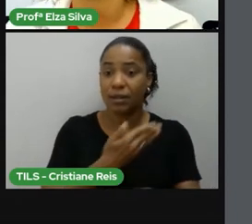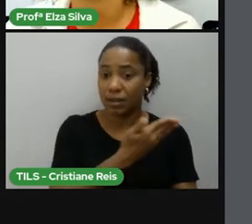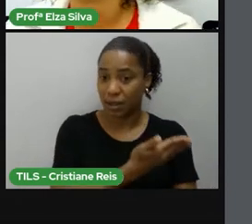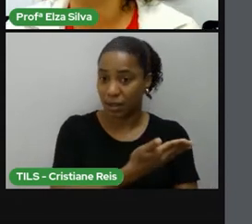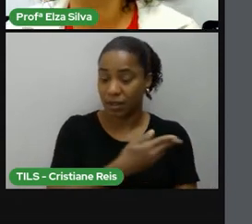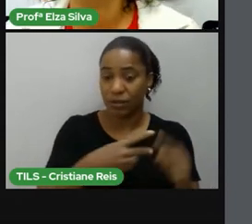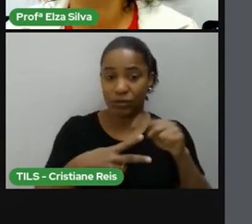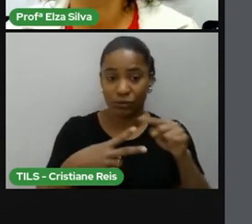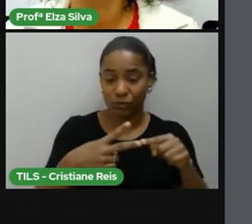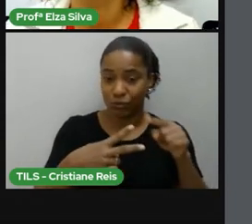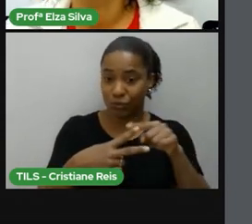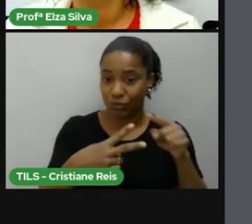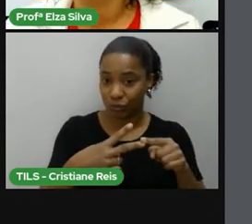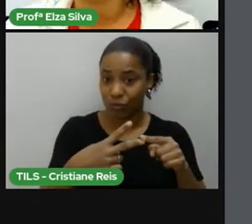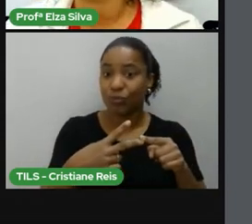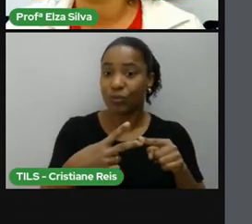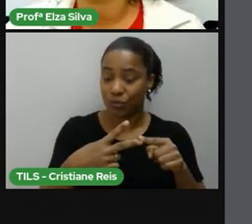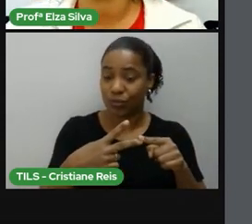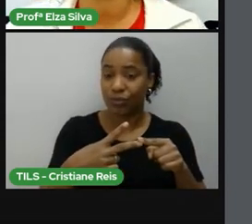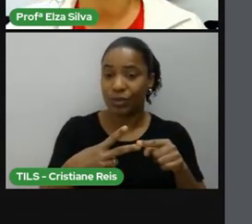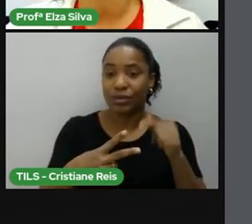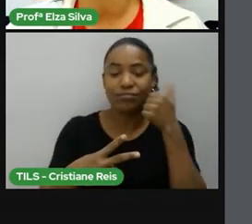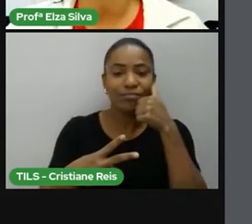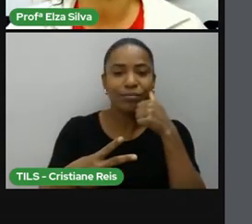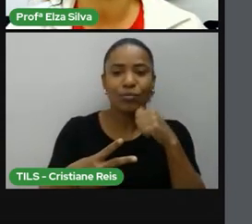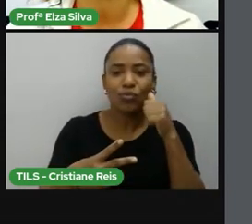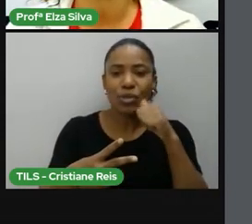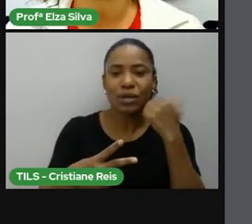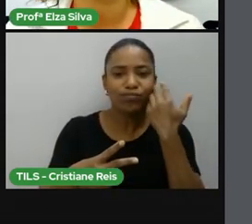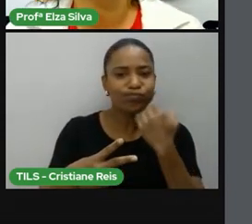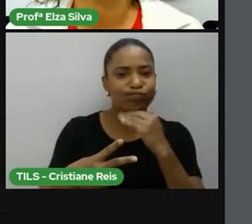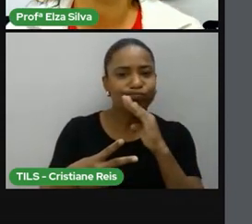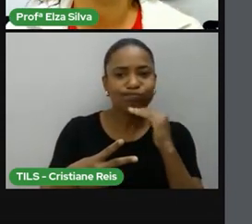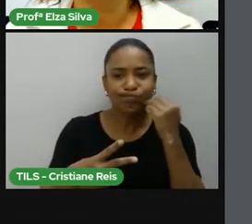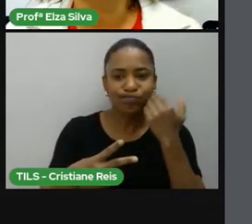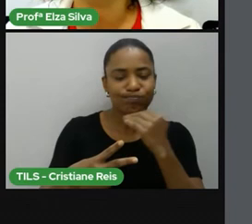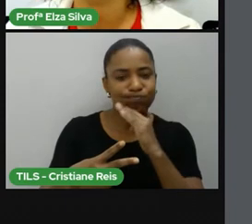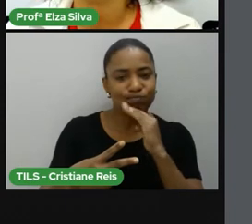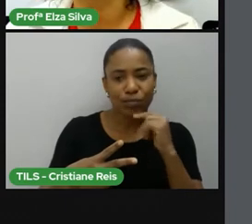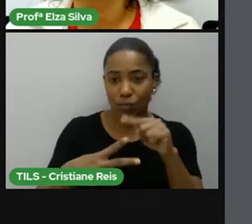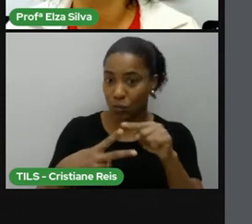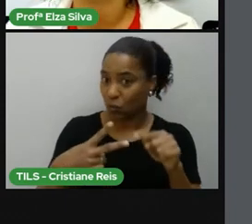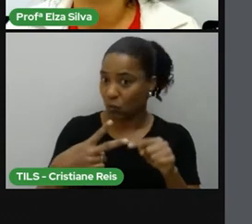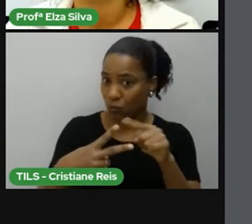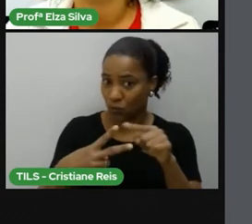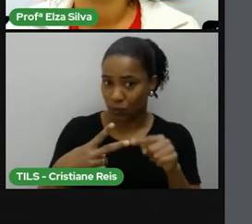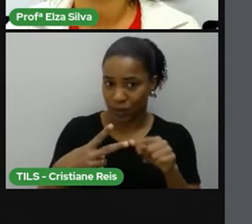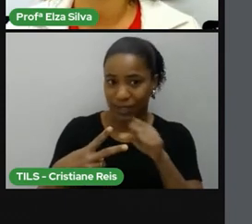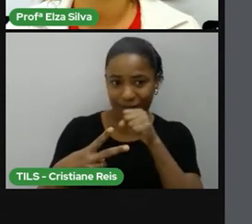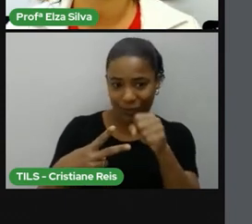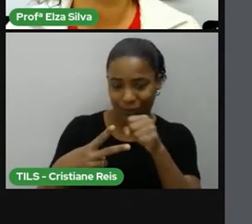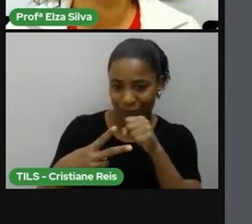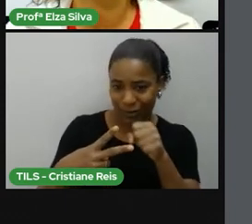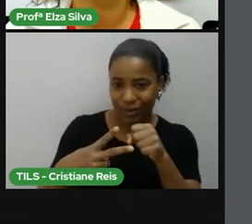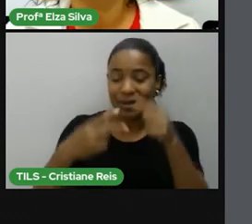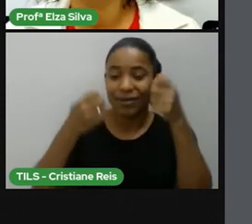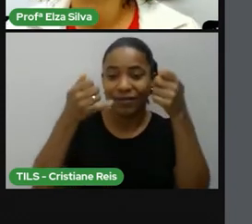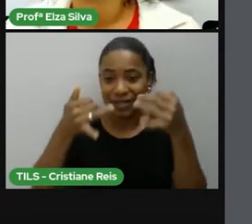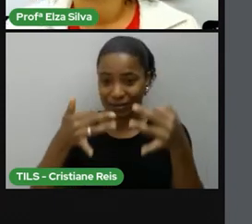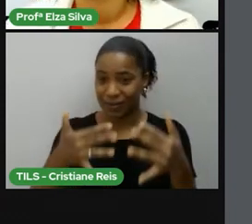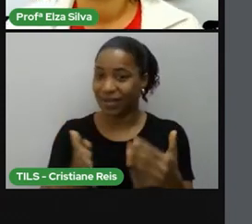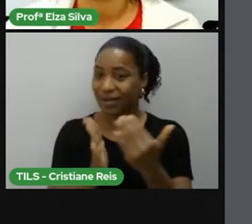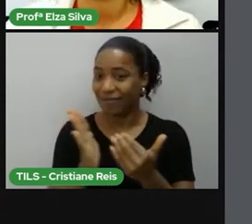Oprah Wefrey, e dele nós vamos conhecer um pouco mais desta escritora, o trabalho,